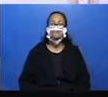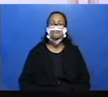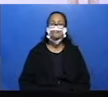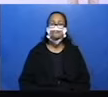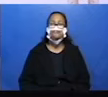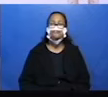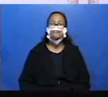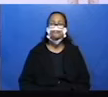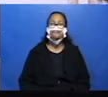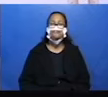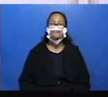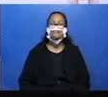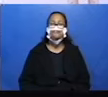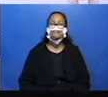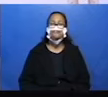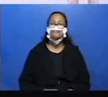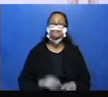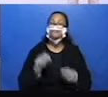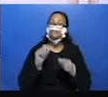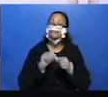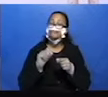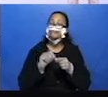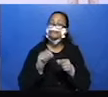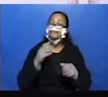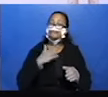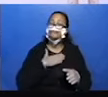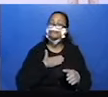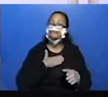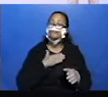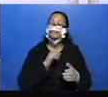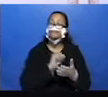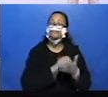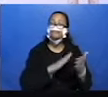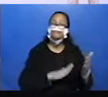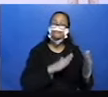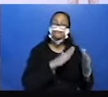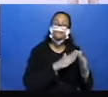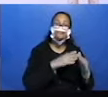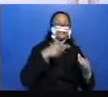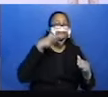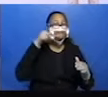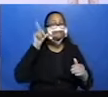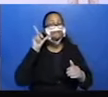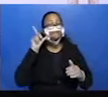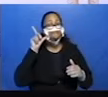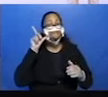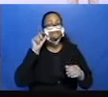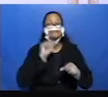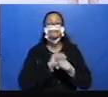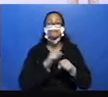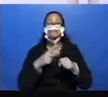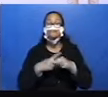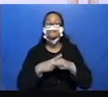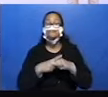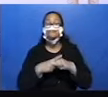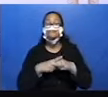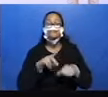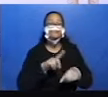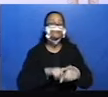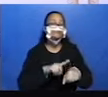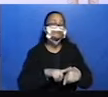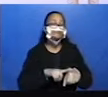Olha lá. Fiz minha tarefa ontem. Qual foi o advérbio de tempo? Ontem.